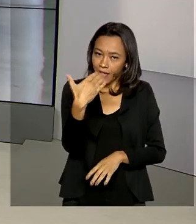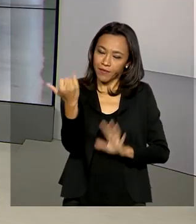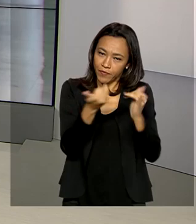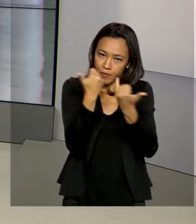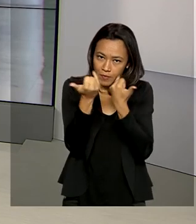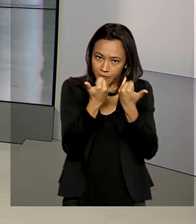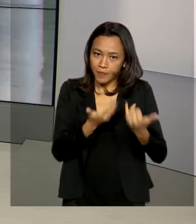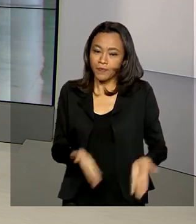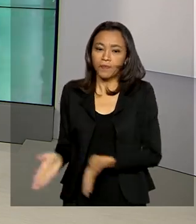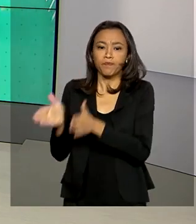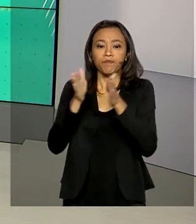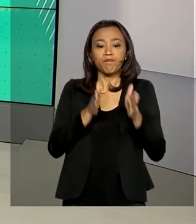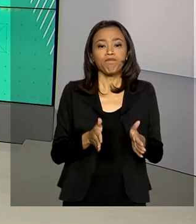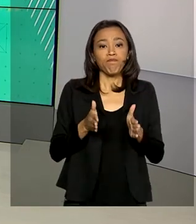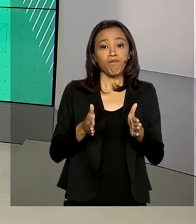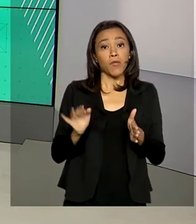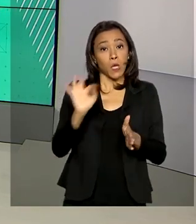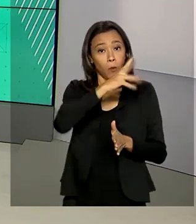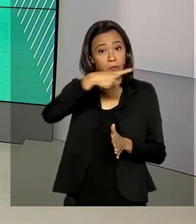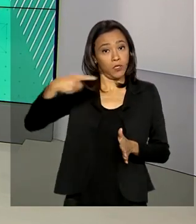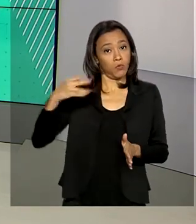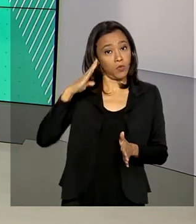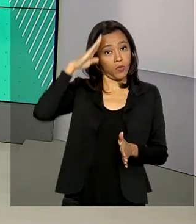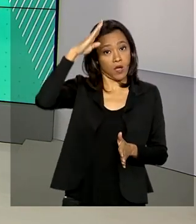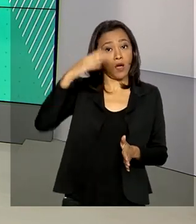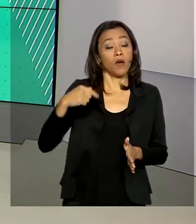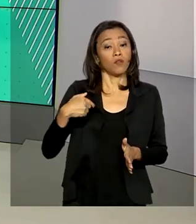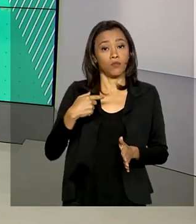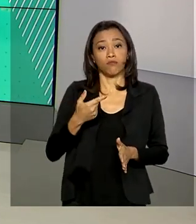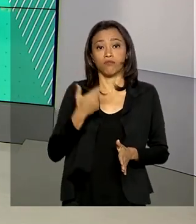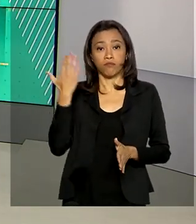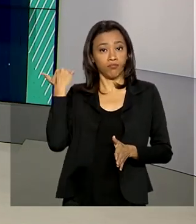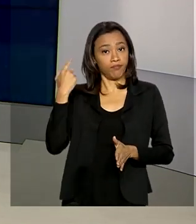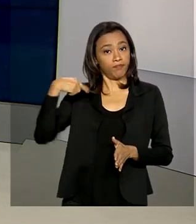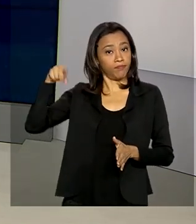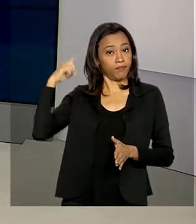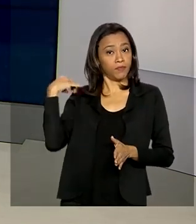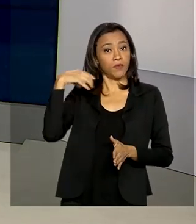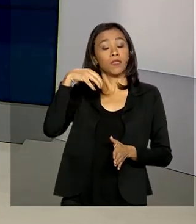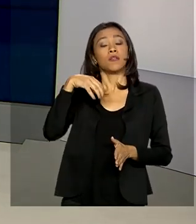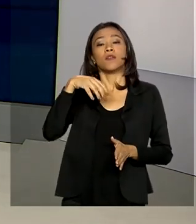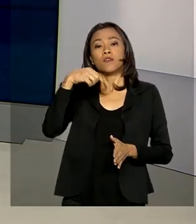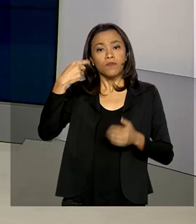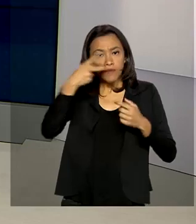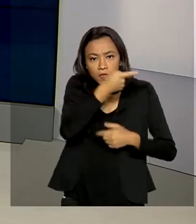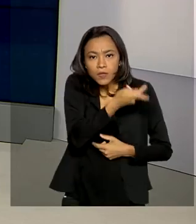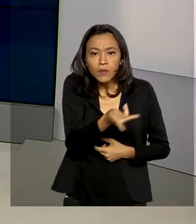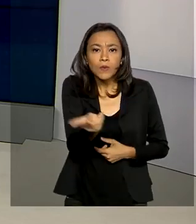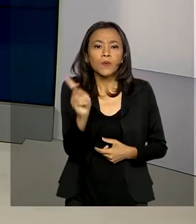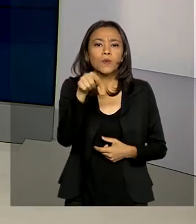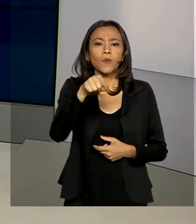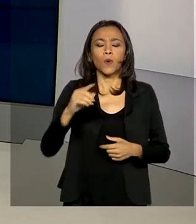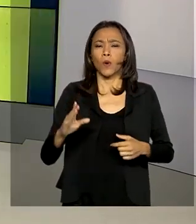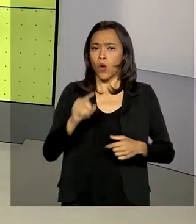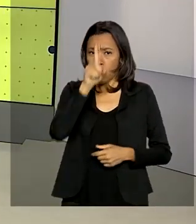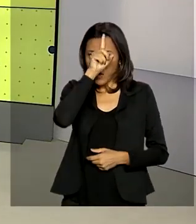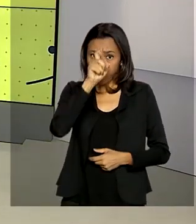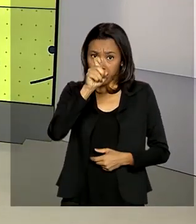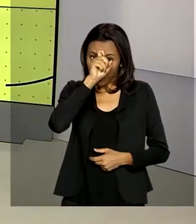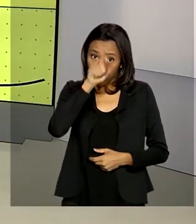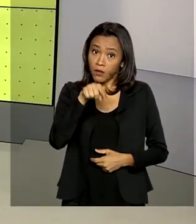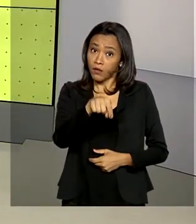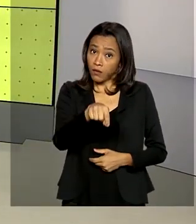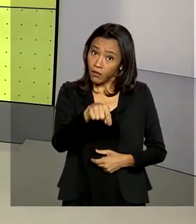informações. O presidente Jair Bolsonaro visitou neste fim de semana obras do primeiro hospital de campanha da União, em